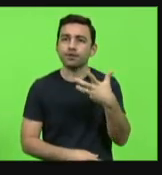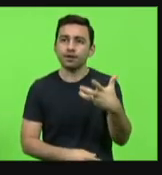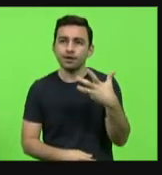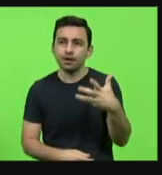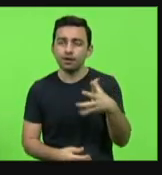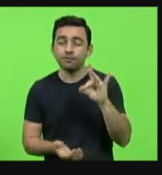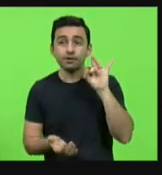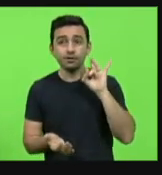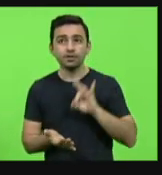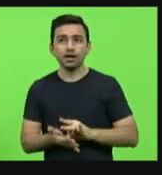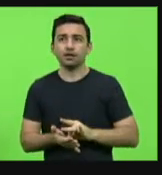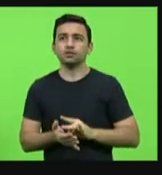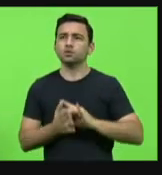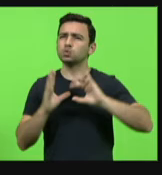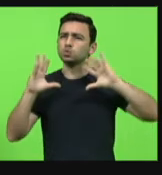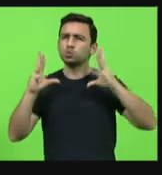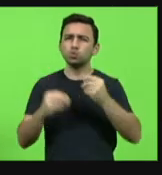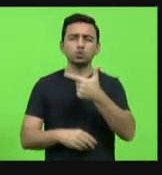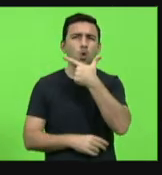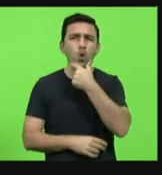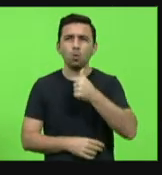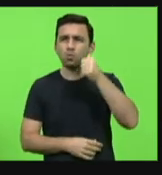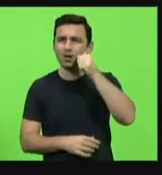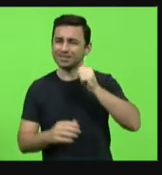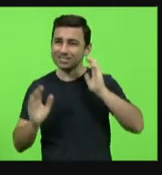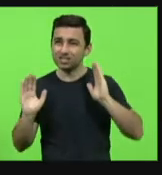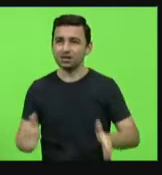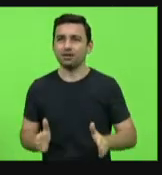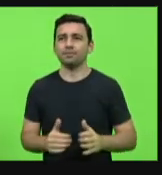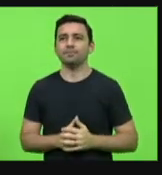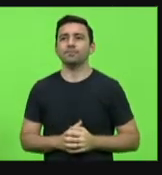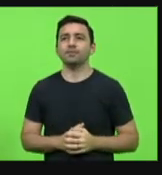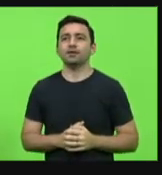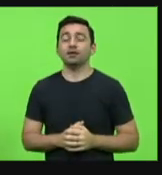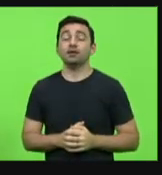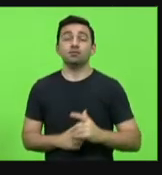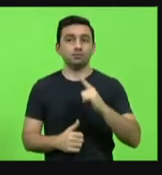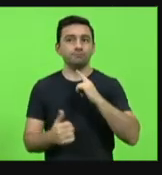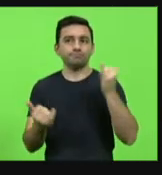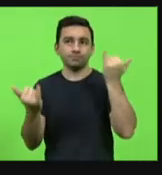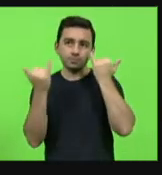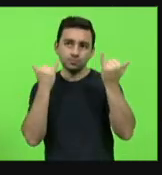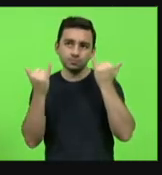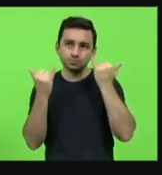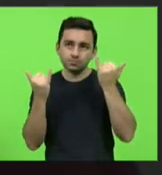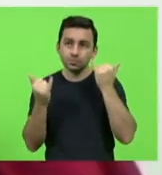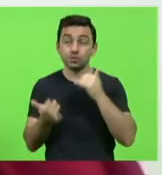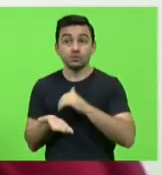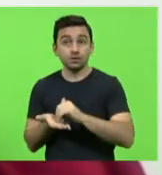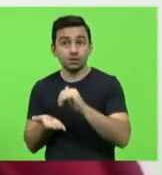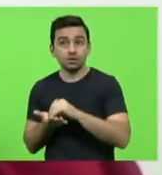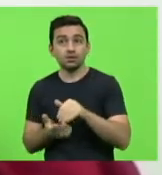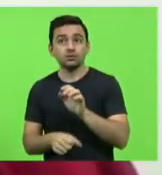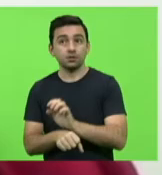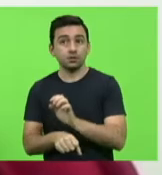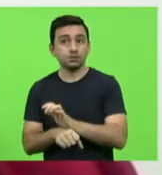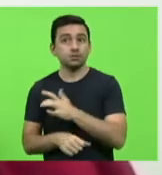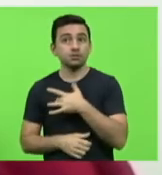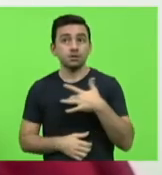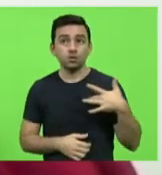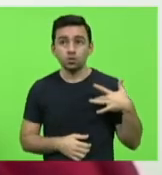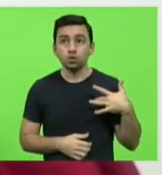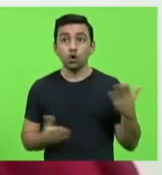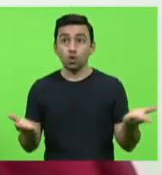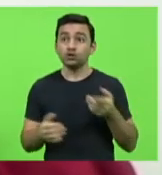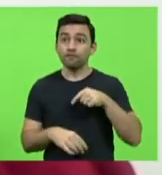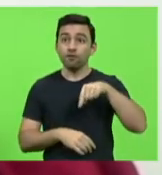para todos e todas já. Inclusive eu tenho informação que o secretário de Estado da Saúde está hoje